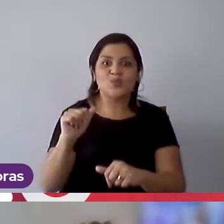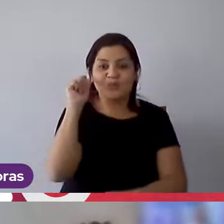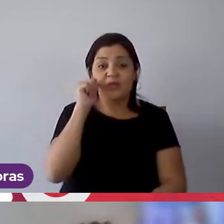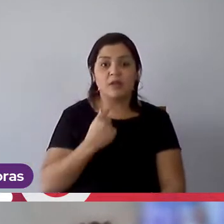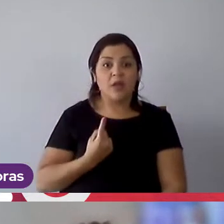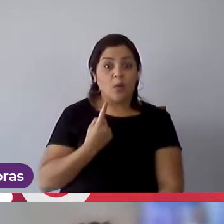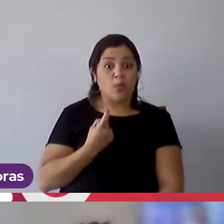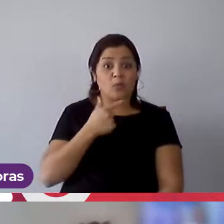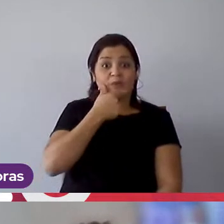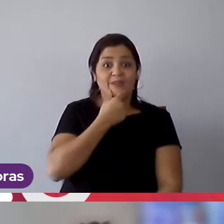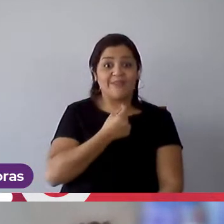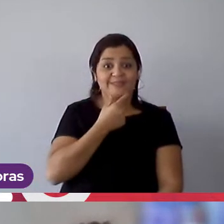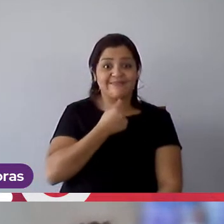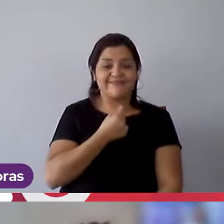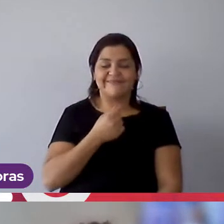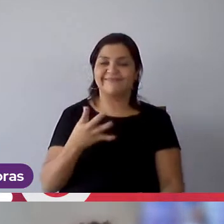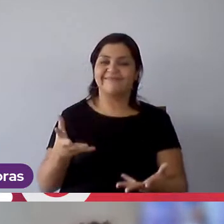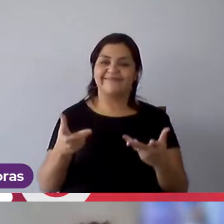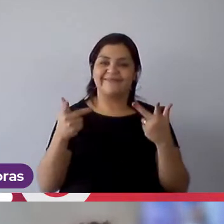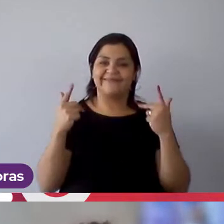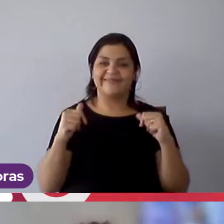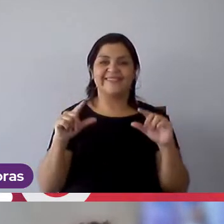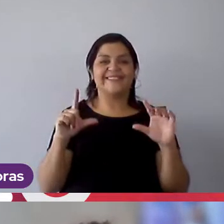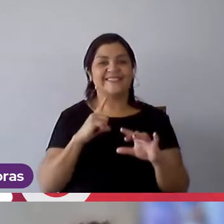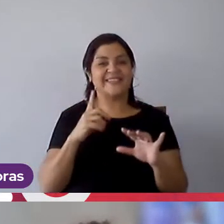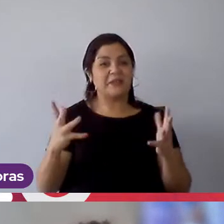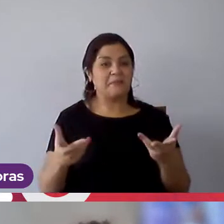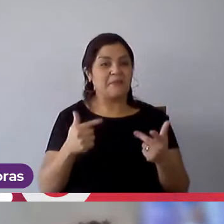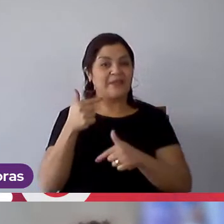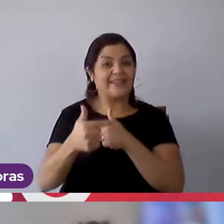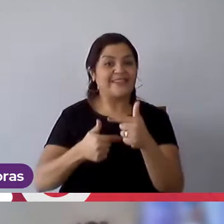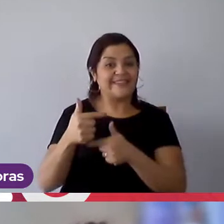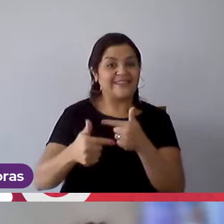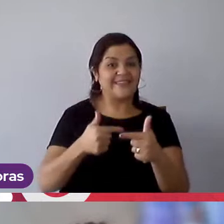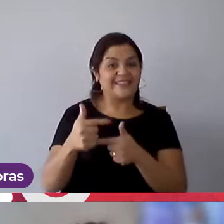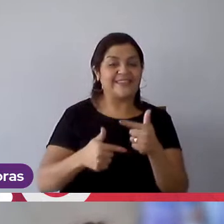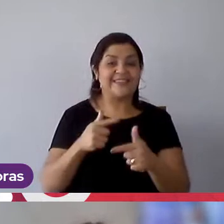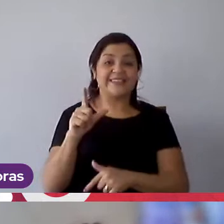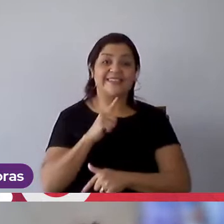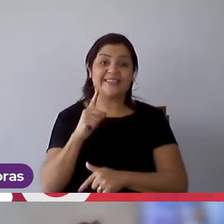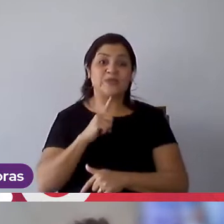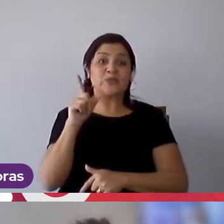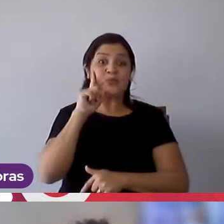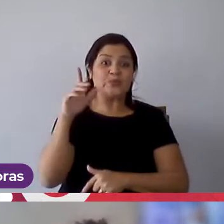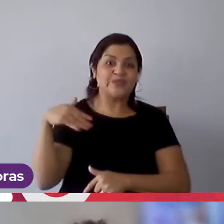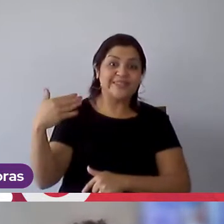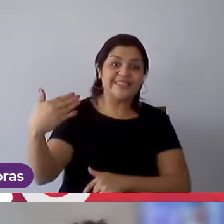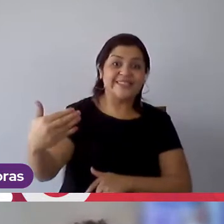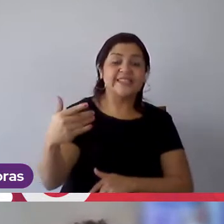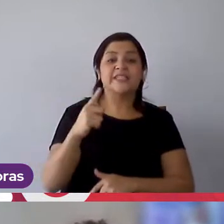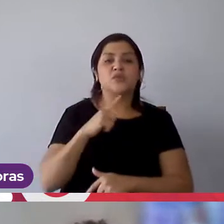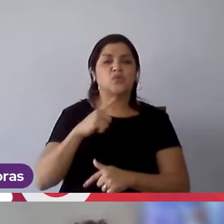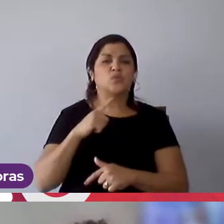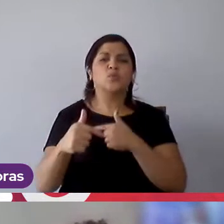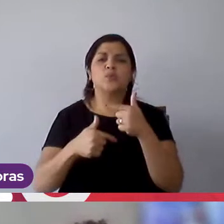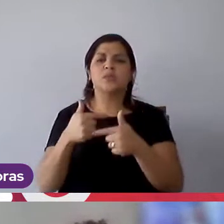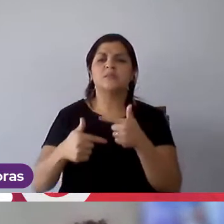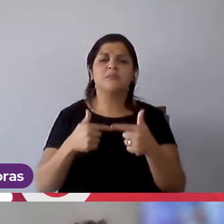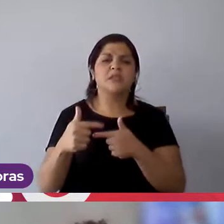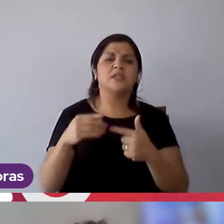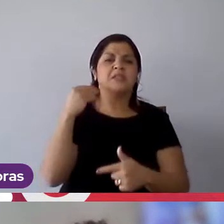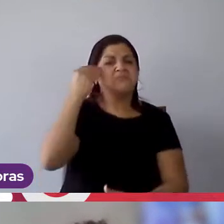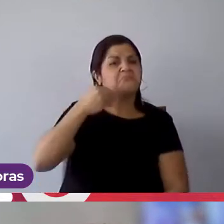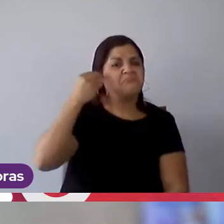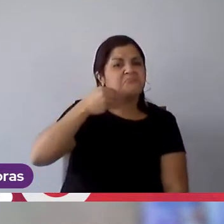tem eu de homem. É incrível conviver com essas mulheres porque elas me ensinam todos os dias, são pessoas que têm uma barganha de